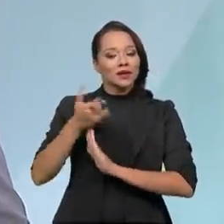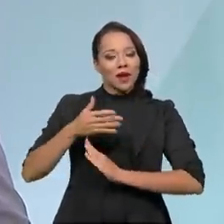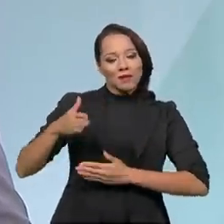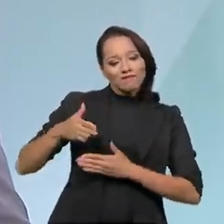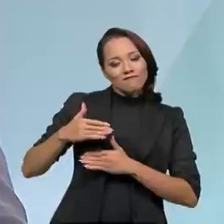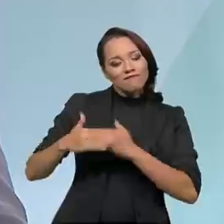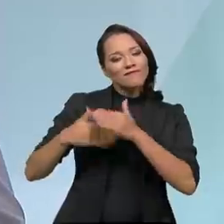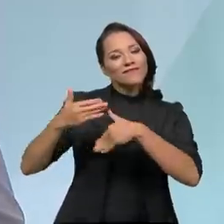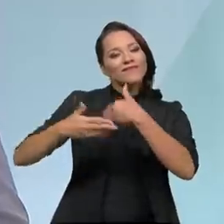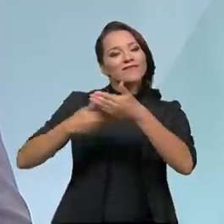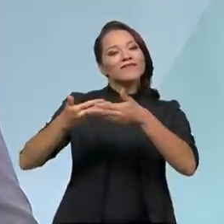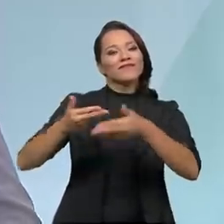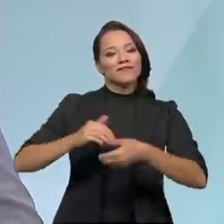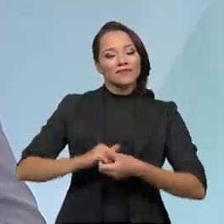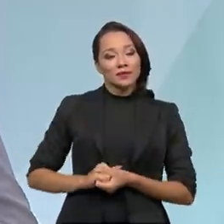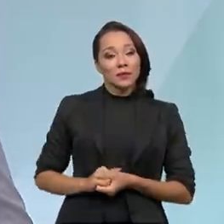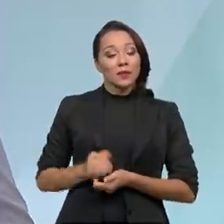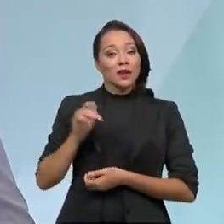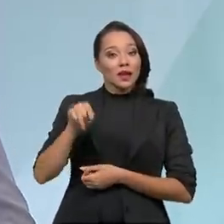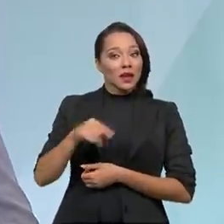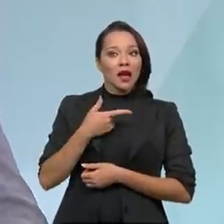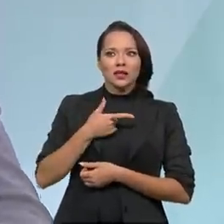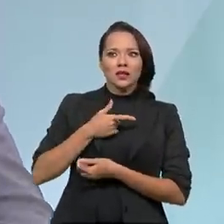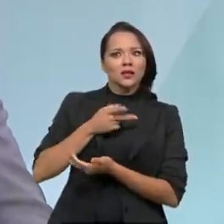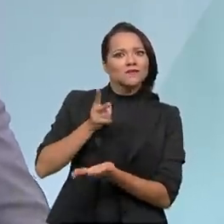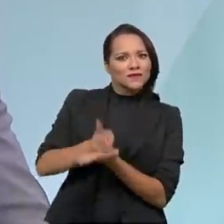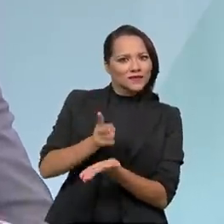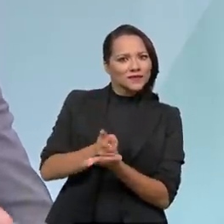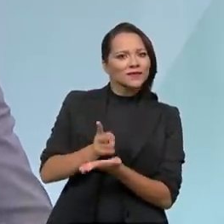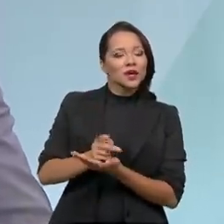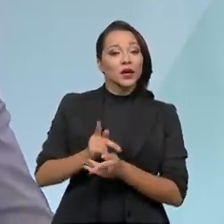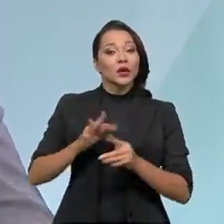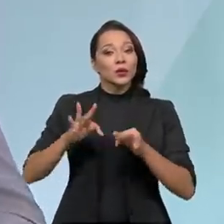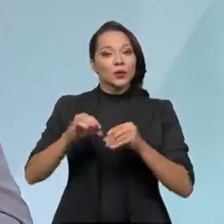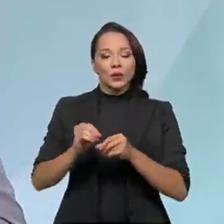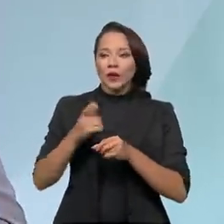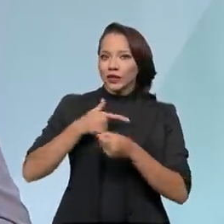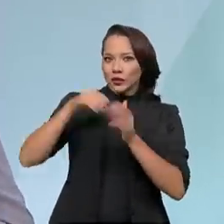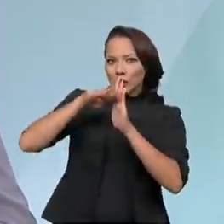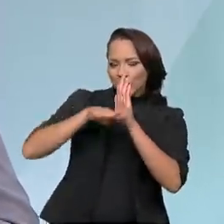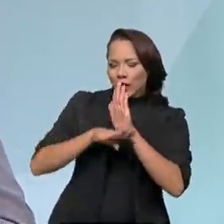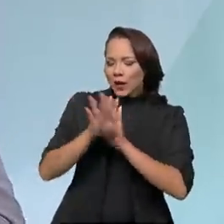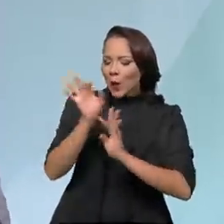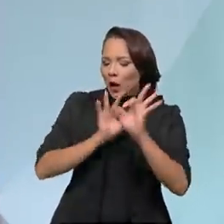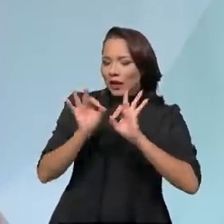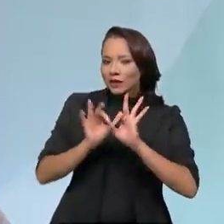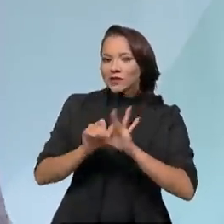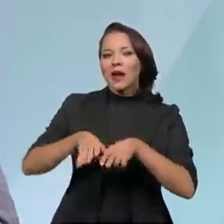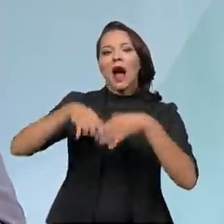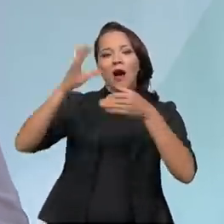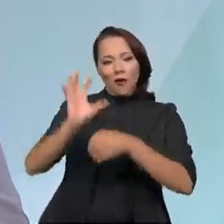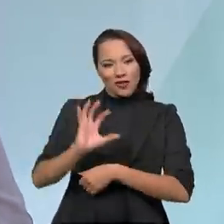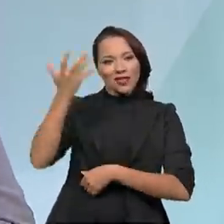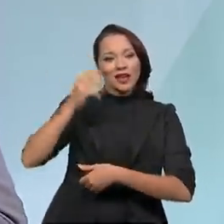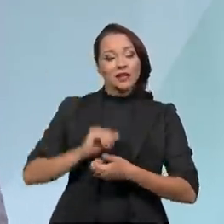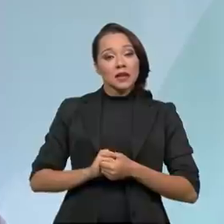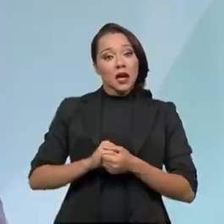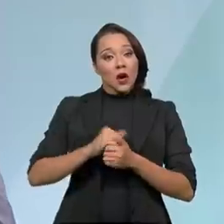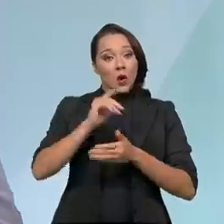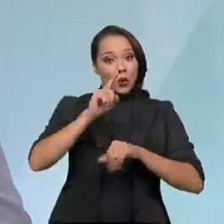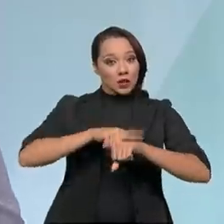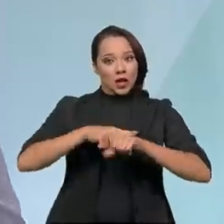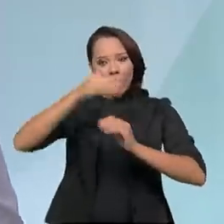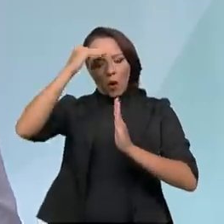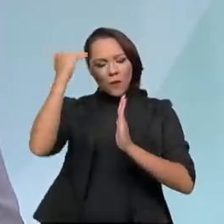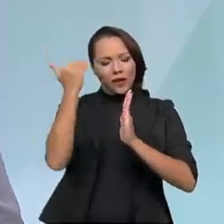andamento, está em curso, que é consistente. Aquilo que a gente programa acontece, a gente está cumprindo os prazos, os